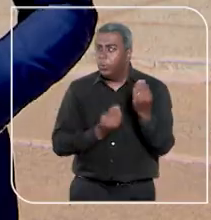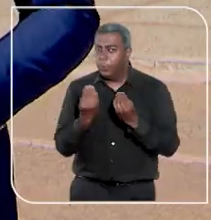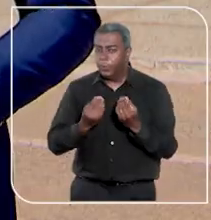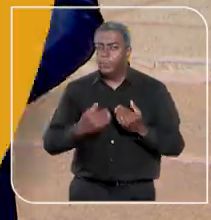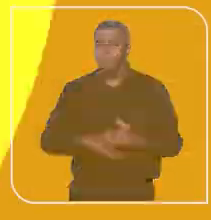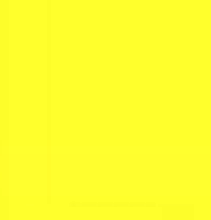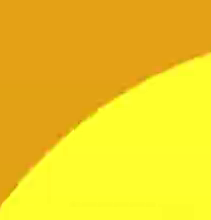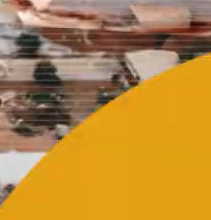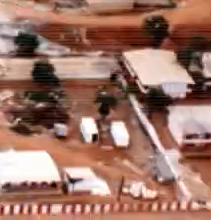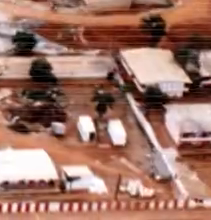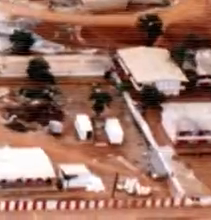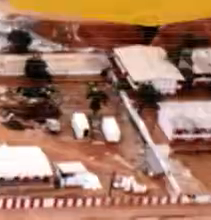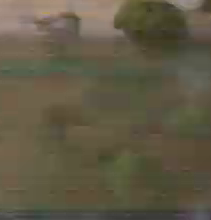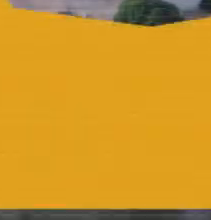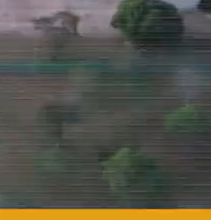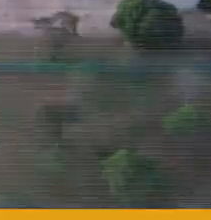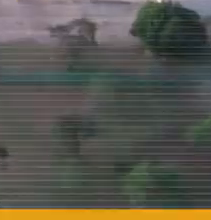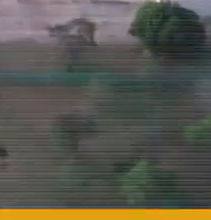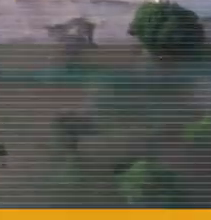afeta a sua vida.